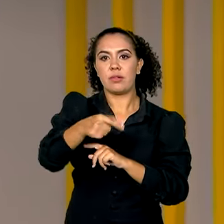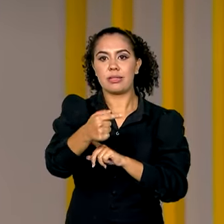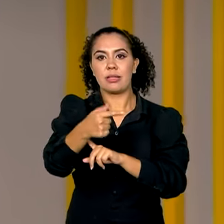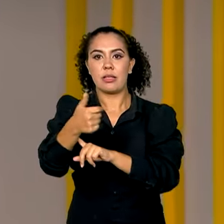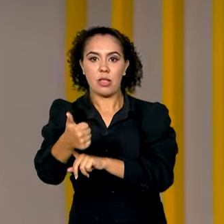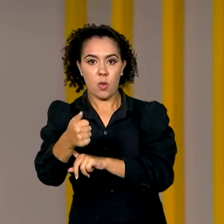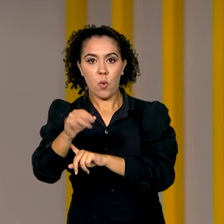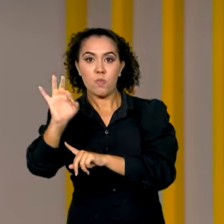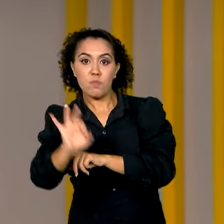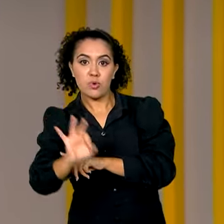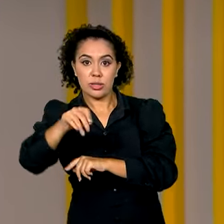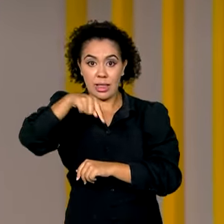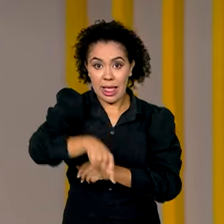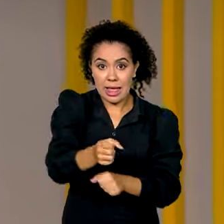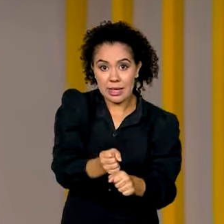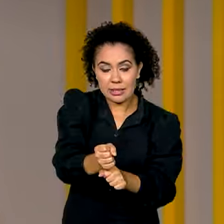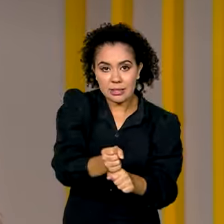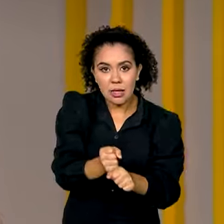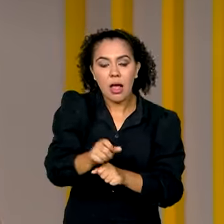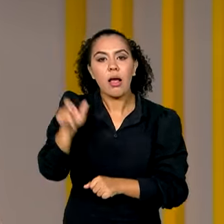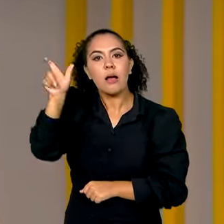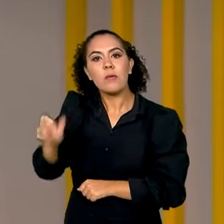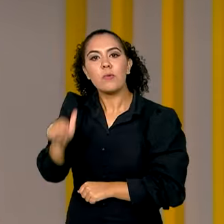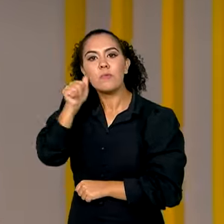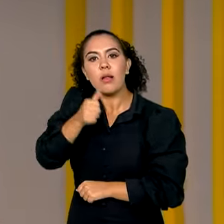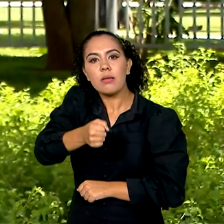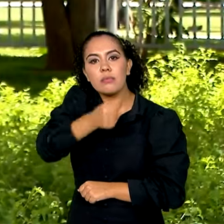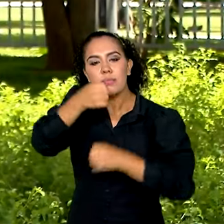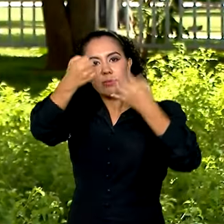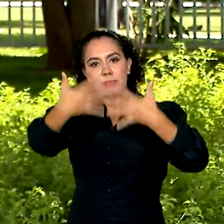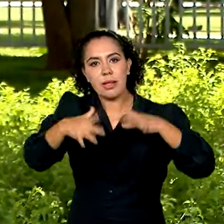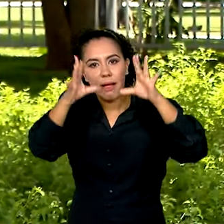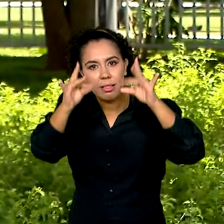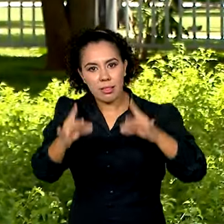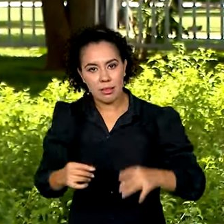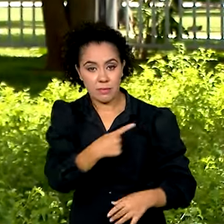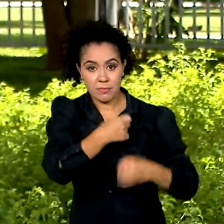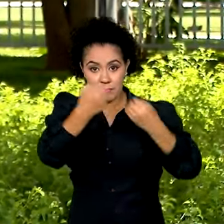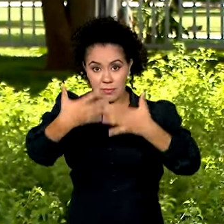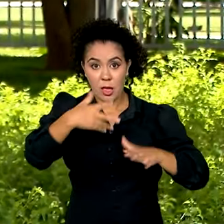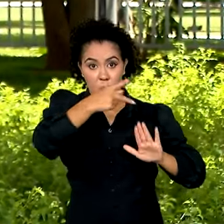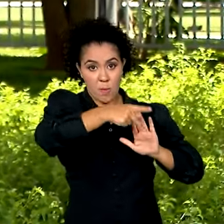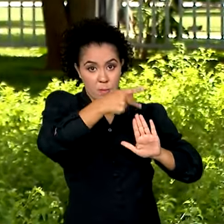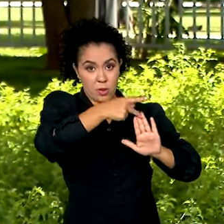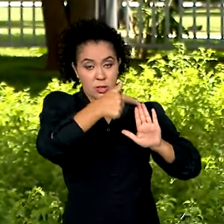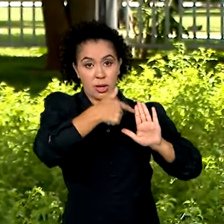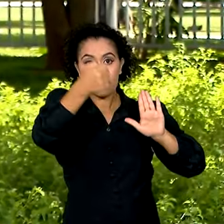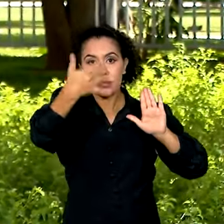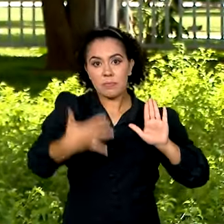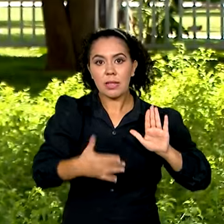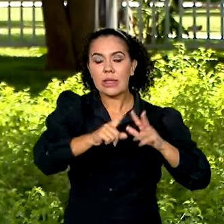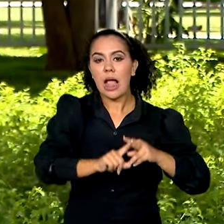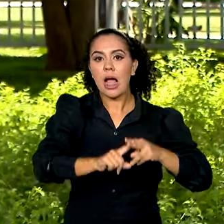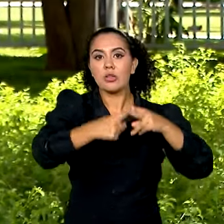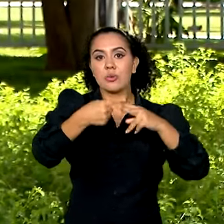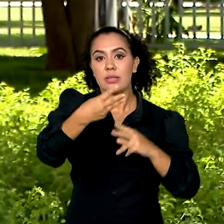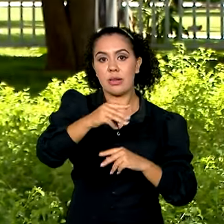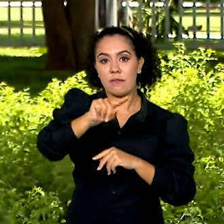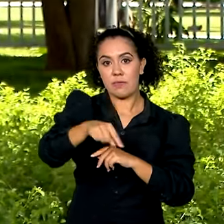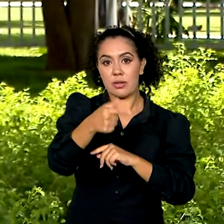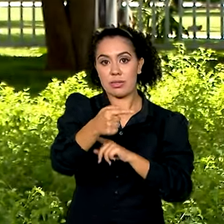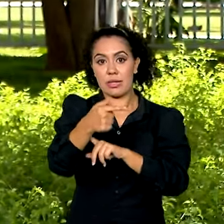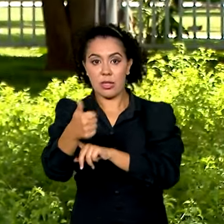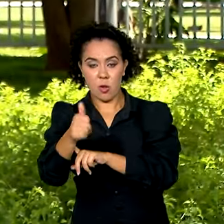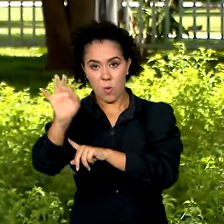ano. Os detalhes com a repórter Jéssica Gonçalves. A portaria que reajusta em 3,71% os